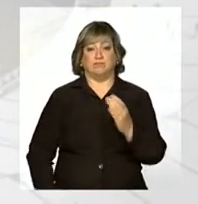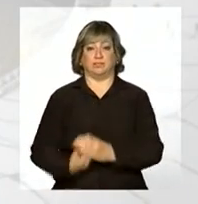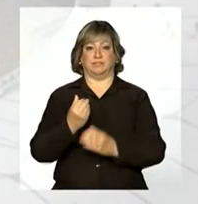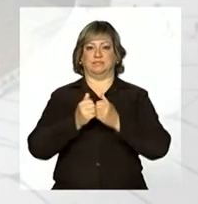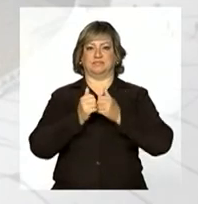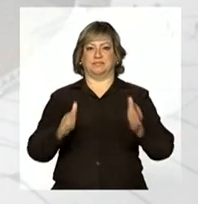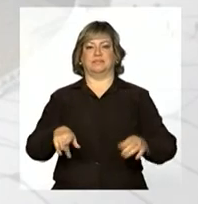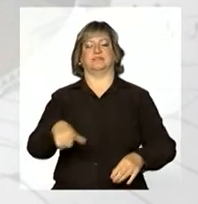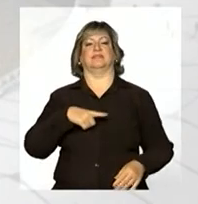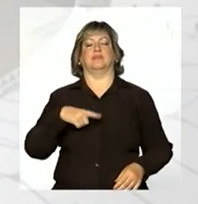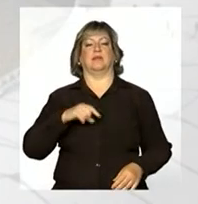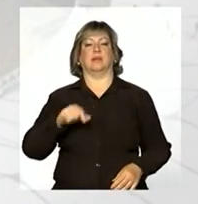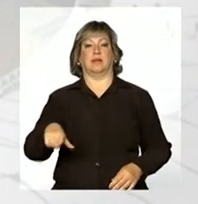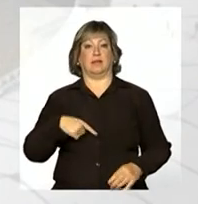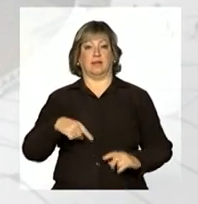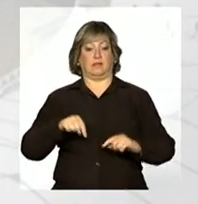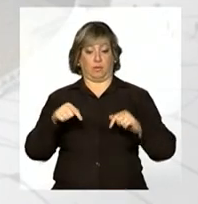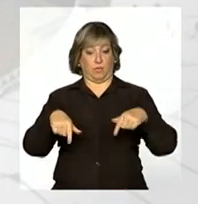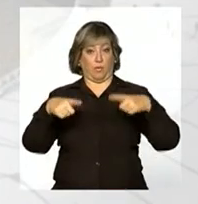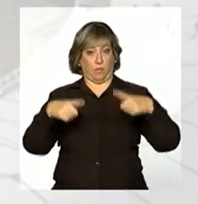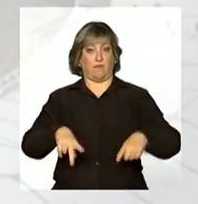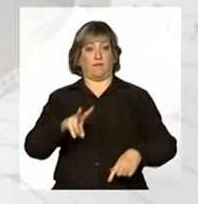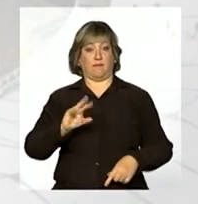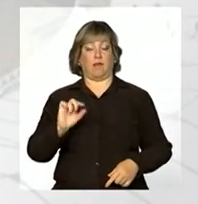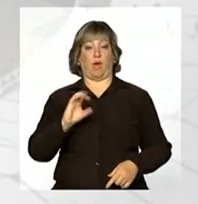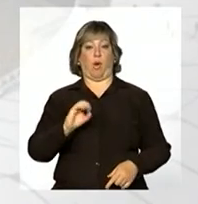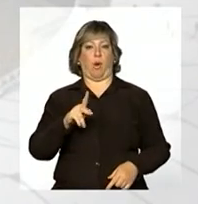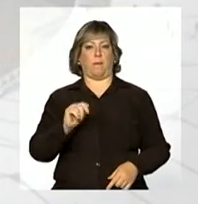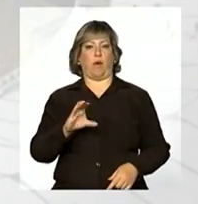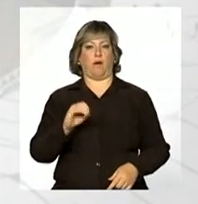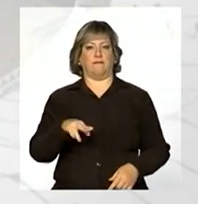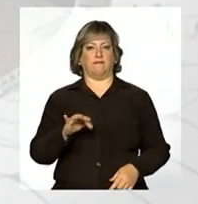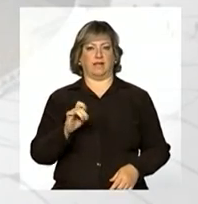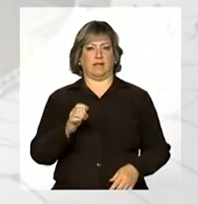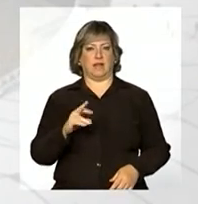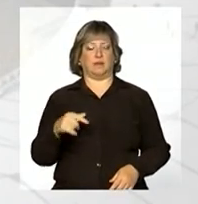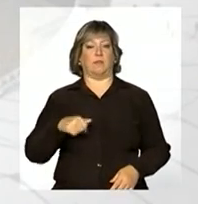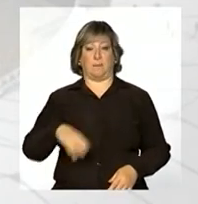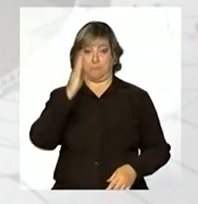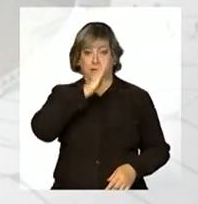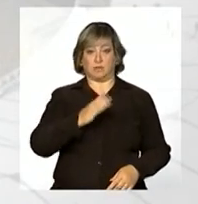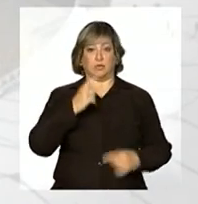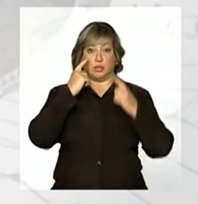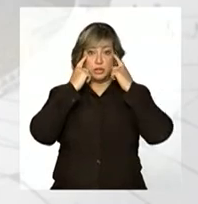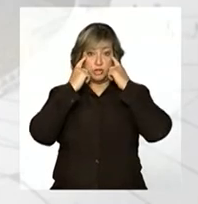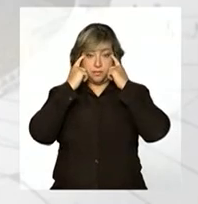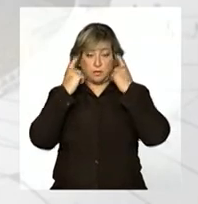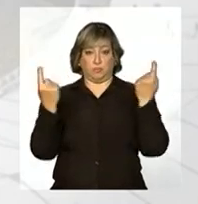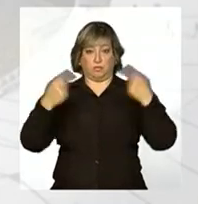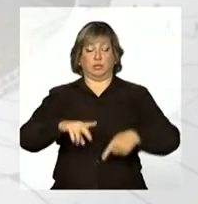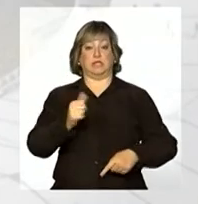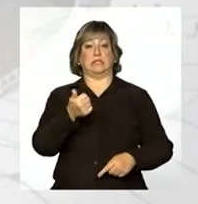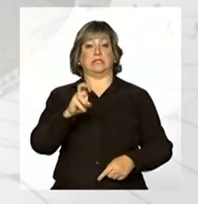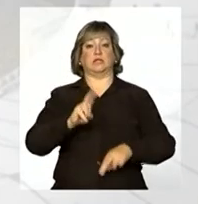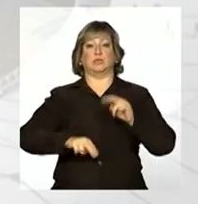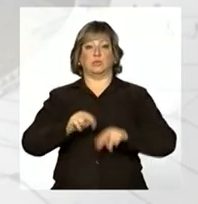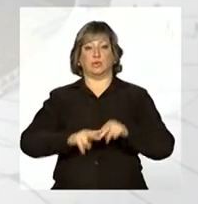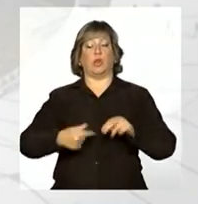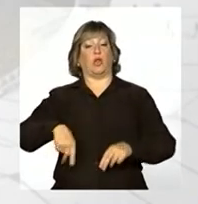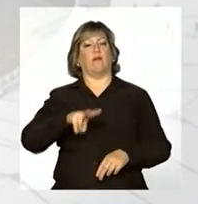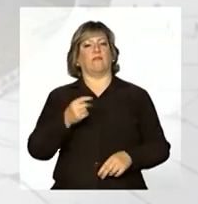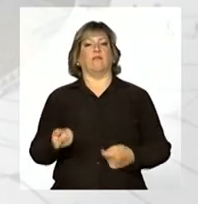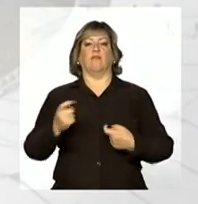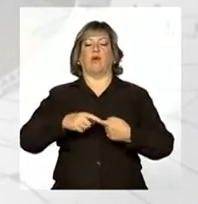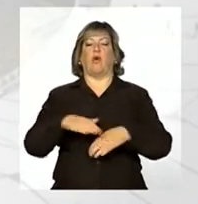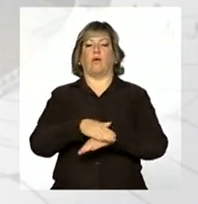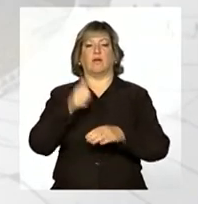local será palco para a abertura da Copa das Confederações, com o jogo entre Brasil e Japão no dia 15 de junho. Nós voltamos a conversar